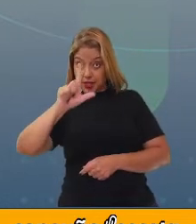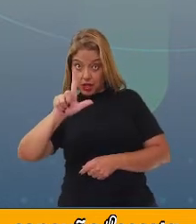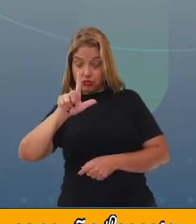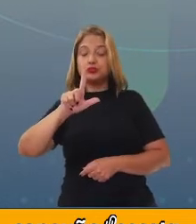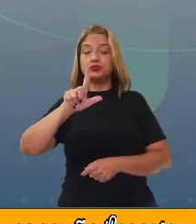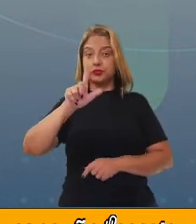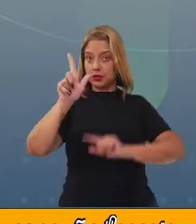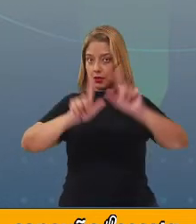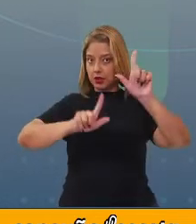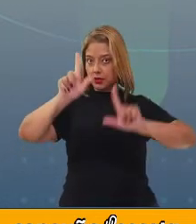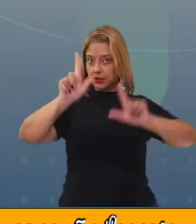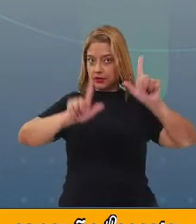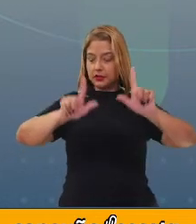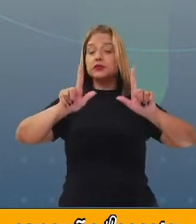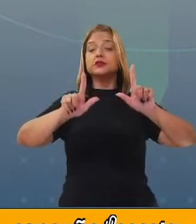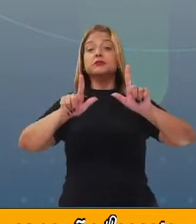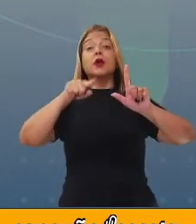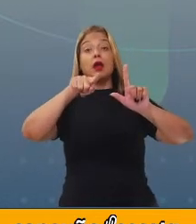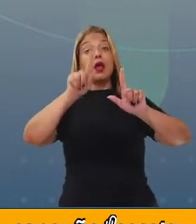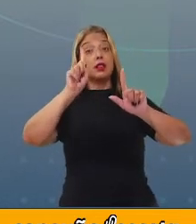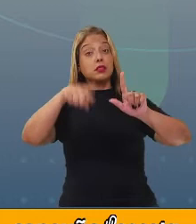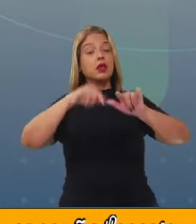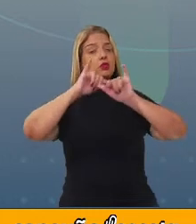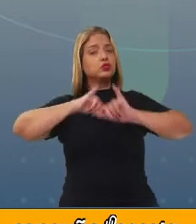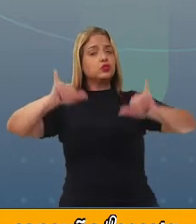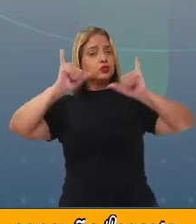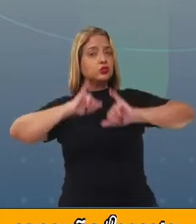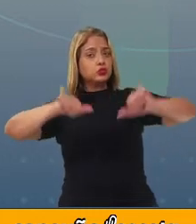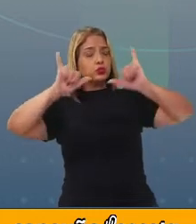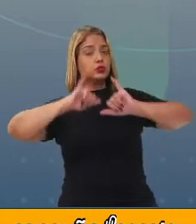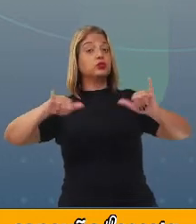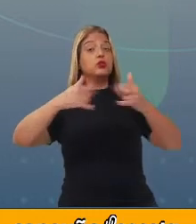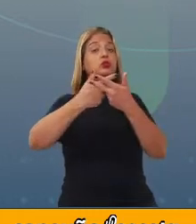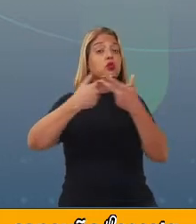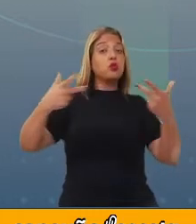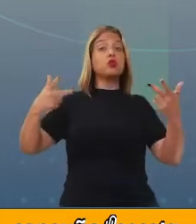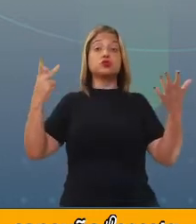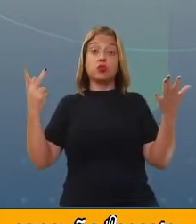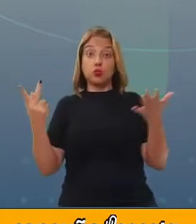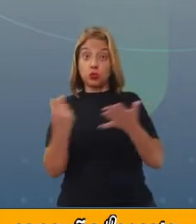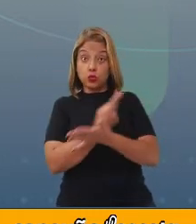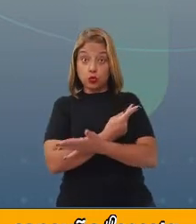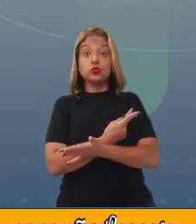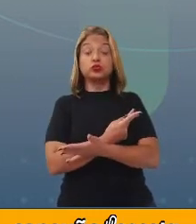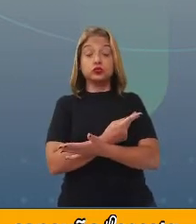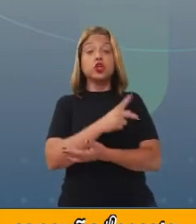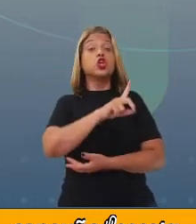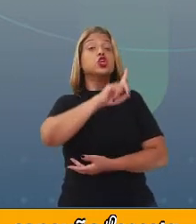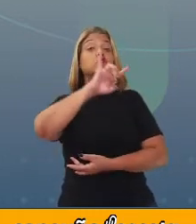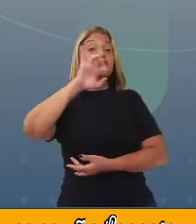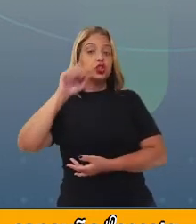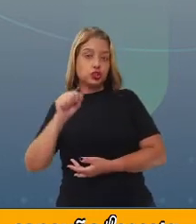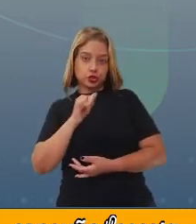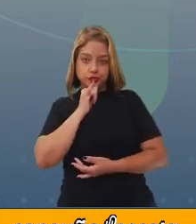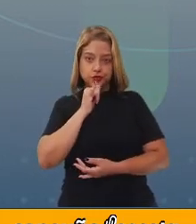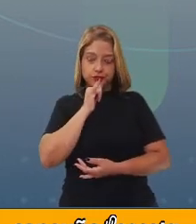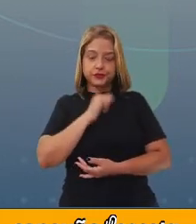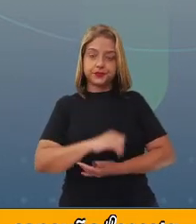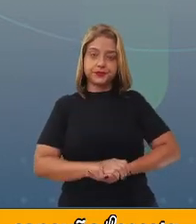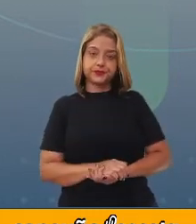telejornal serão noticiados alguns fatos que aconteceram durante aquele dia, por exemplo.